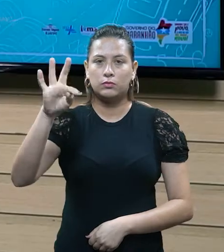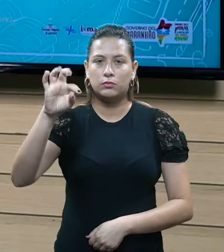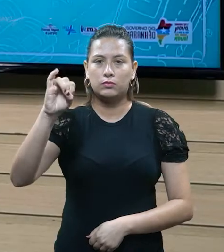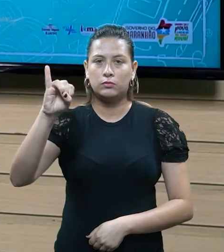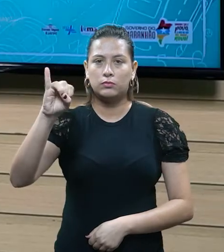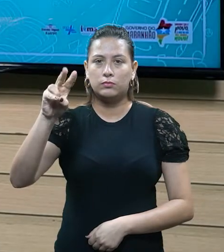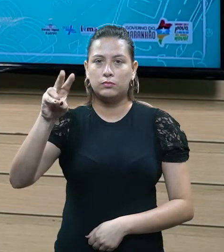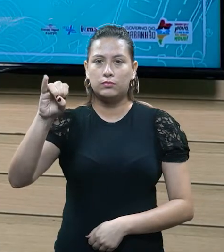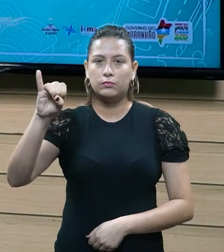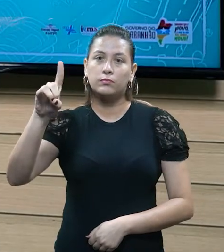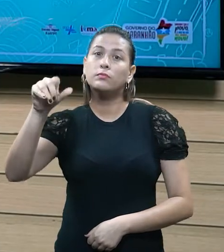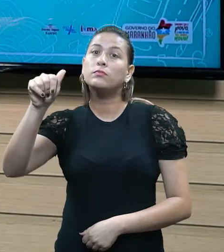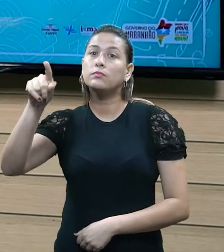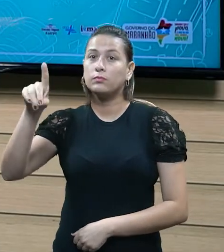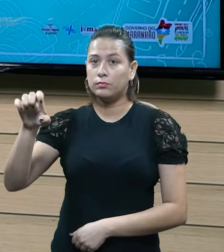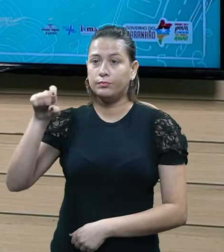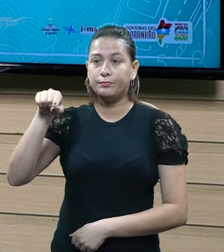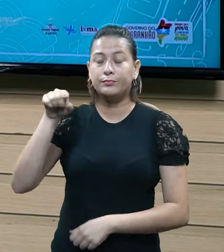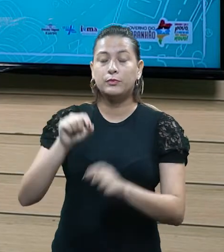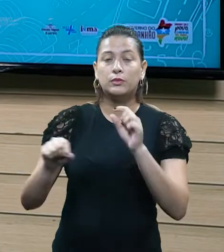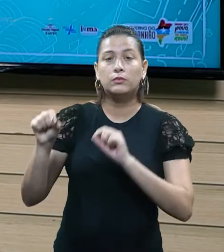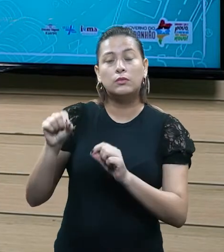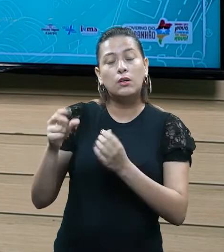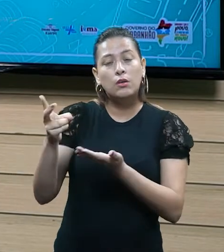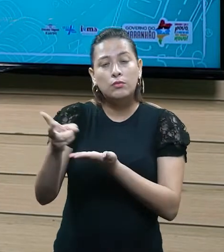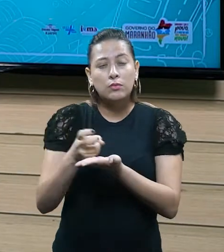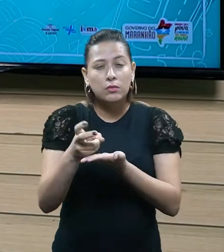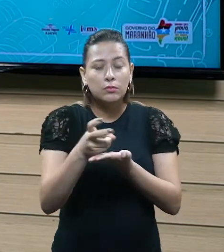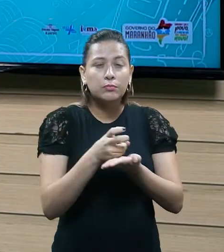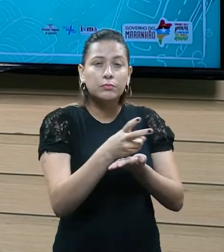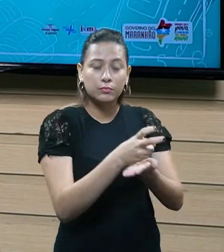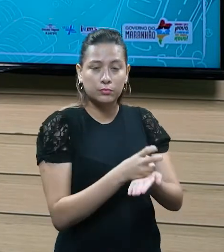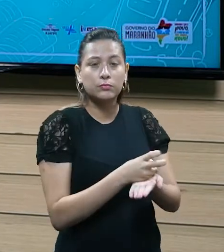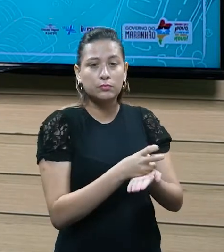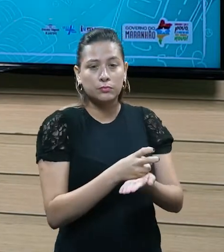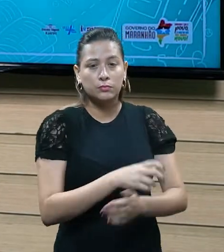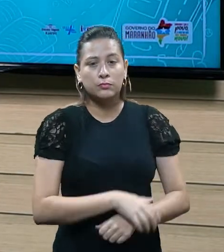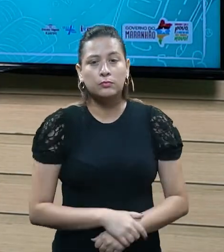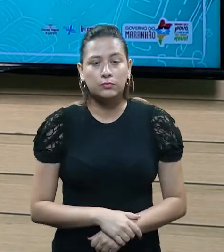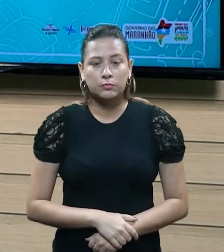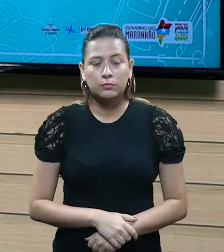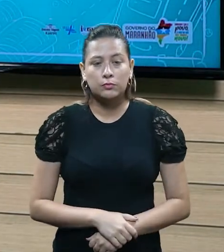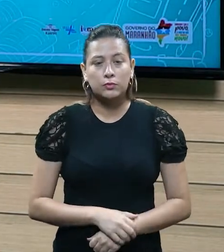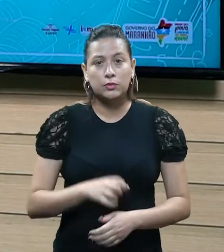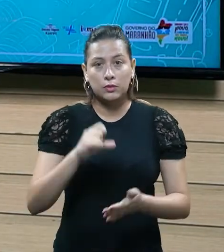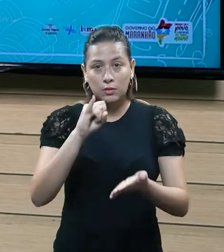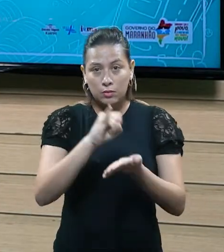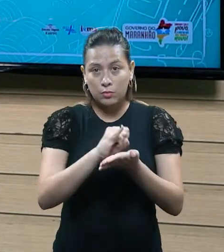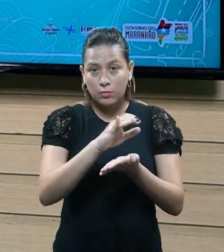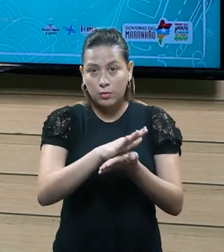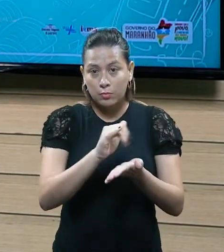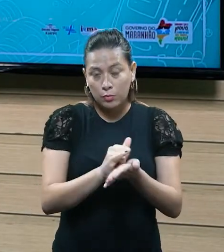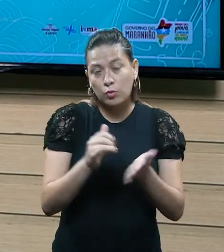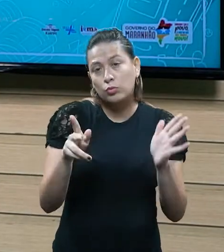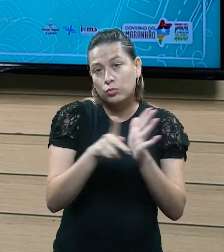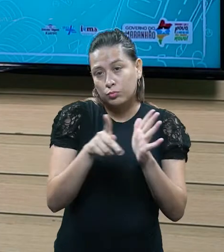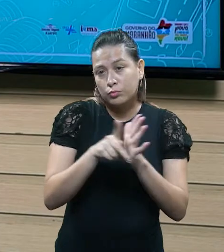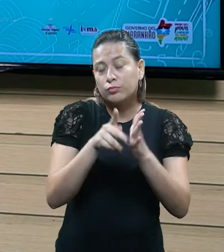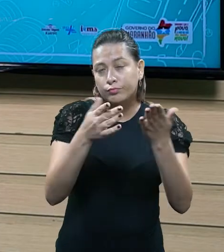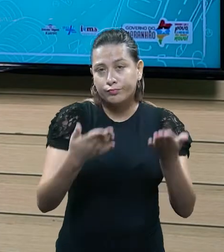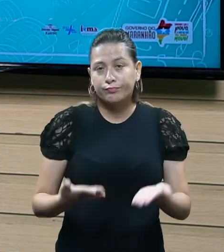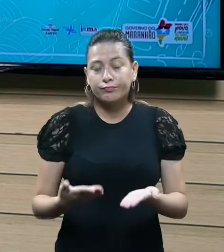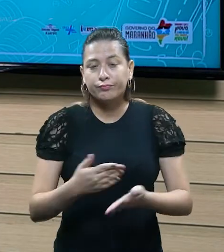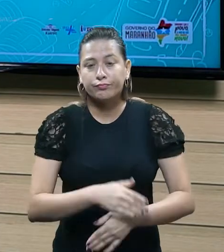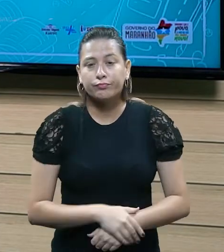É, a gente tem aí um tributo que é justamente o tributo, é, o imposto sobre grandes fortunas, né,